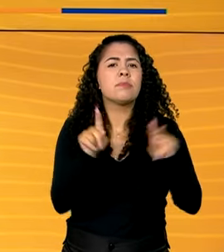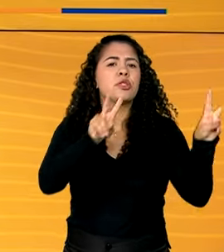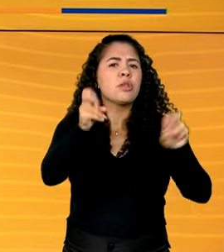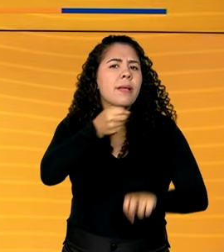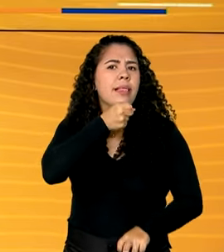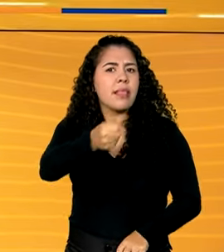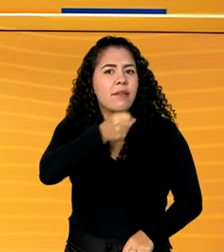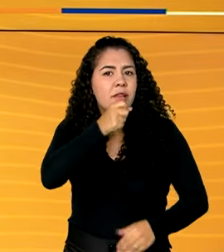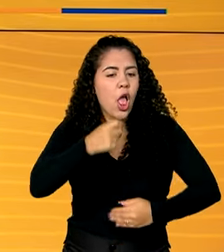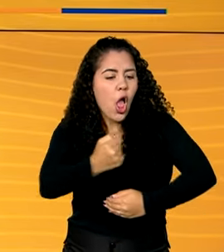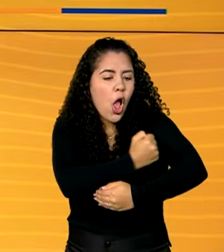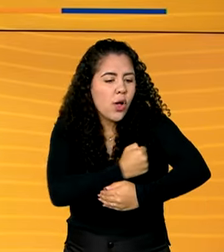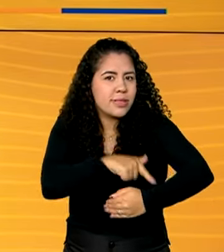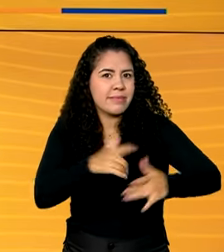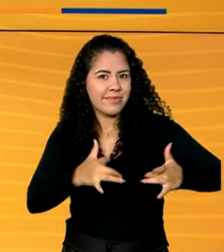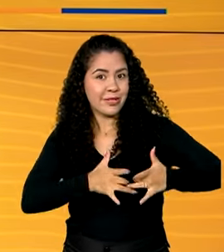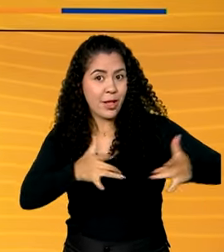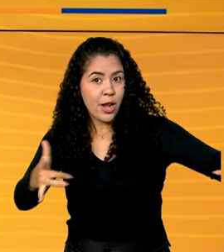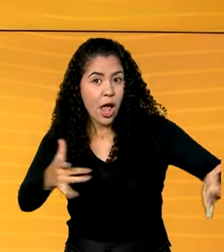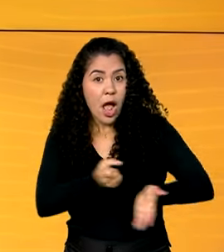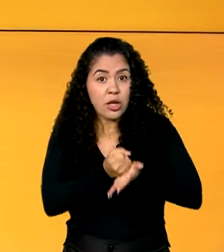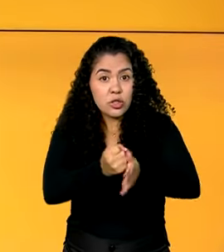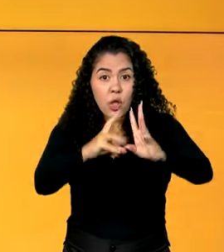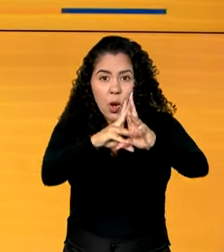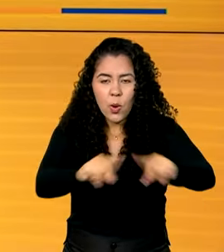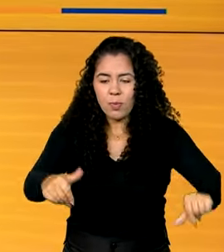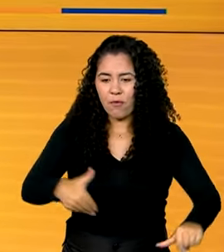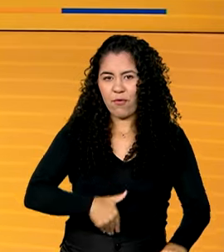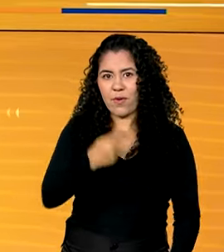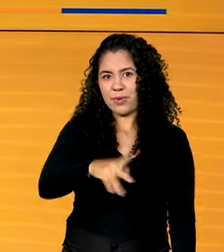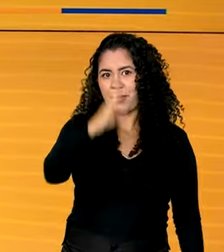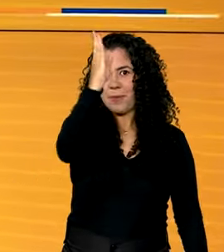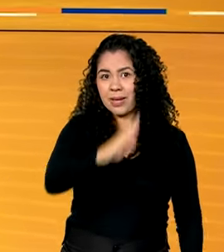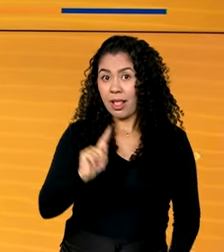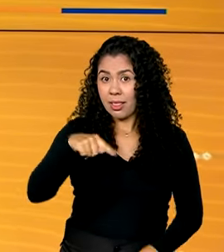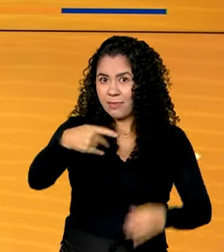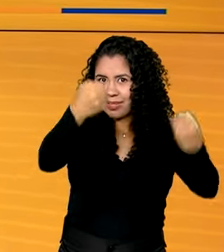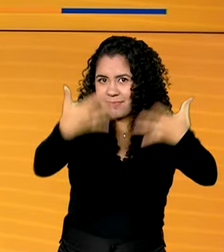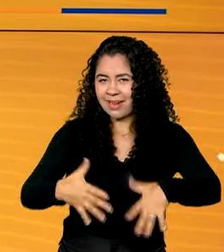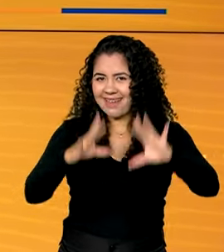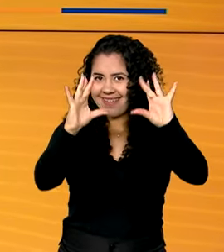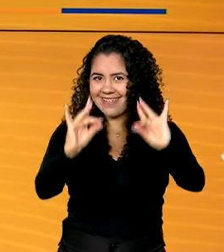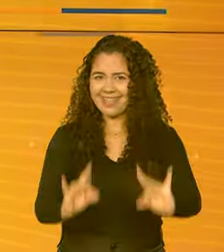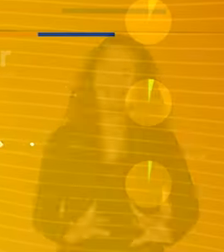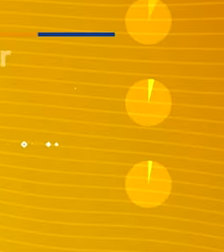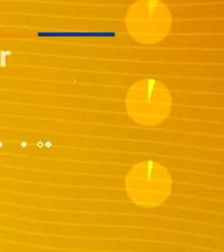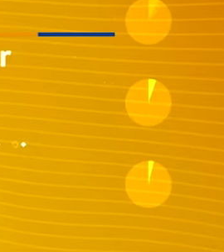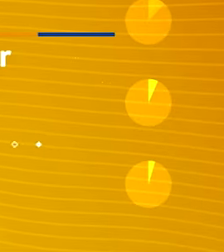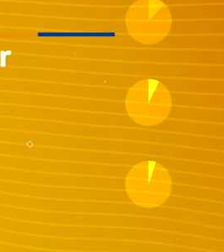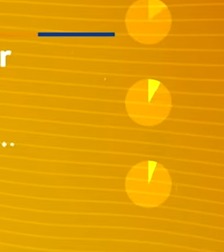sobre as cozinhas solidárias, que ajudam no combate à fome no país. Os detalhes você confere já já.